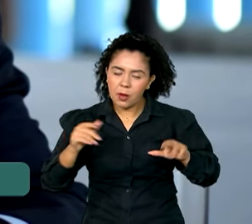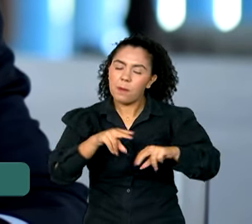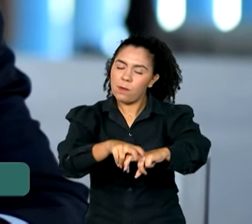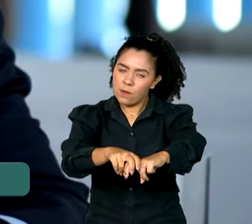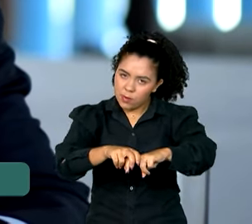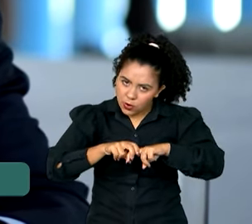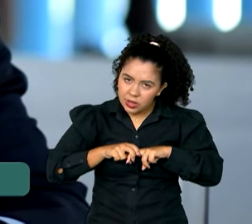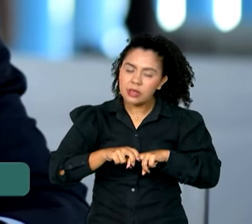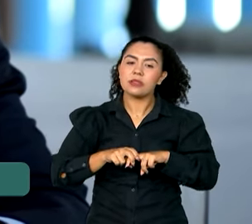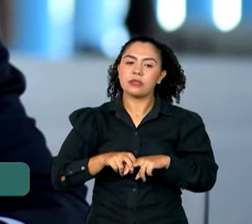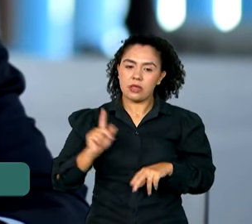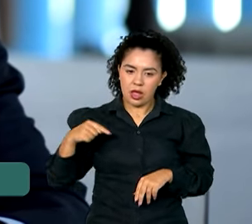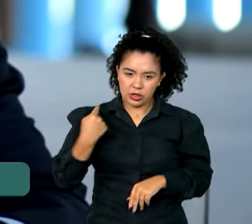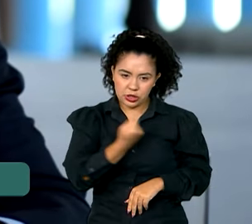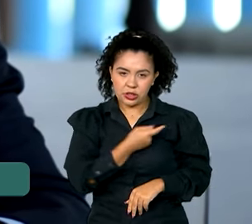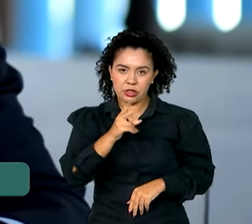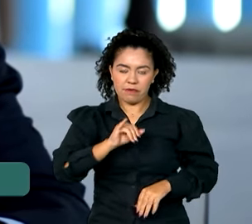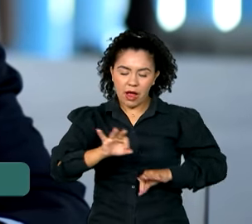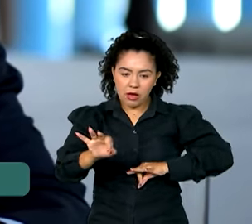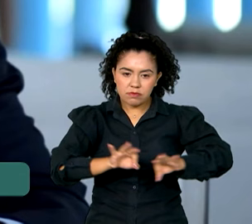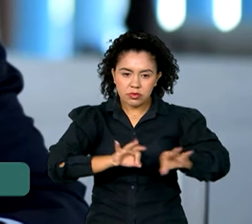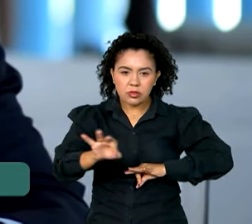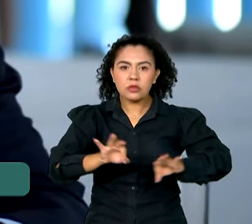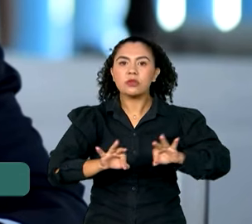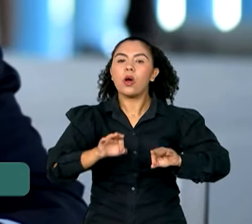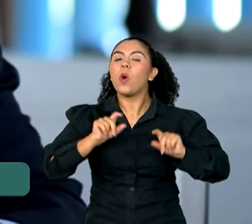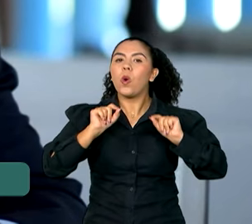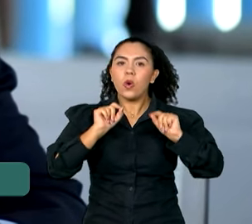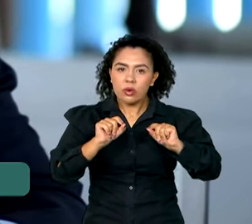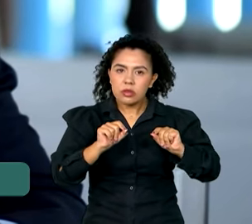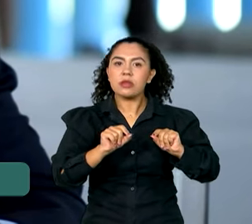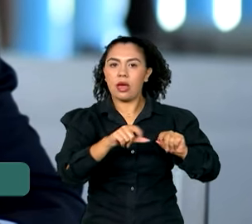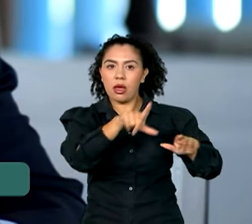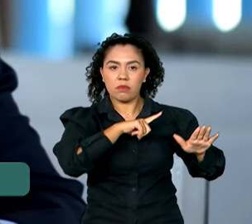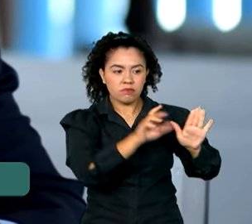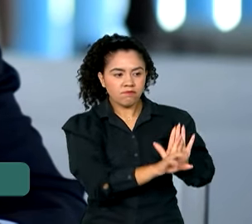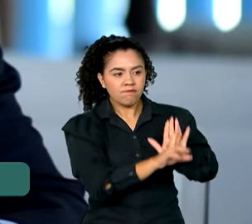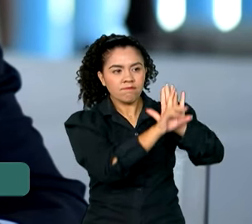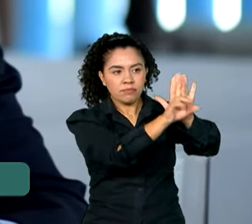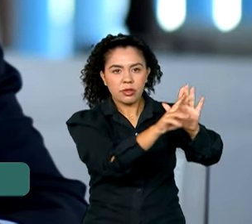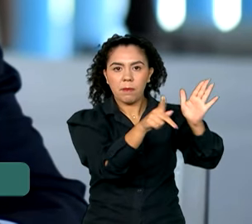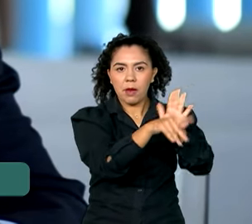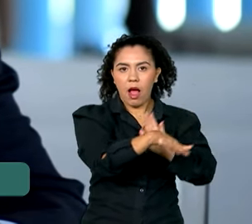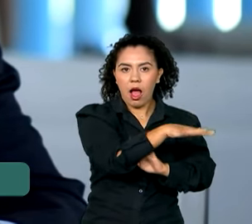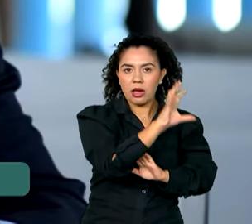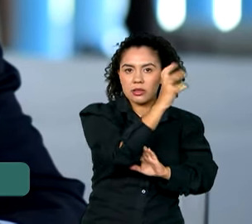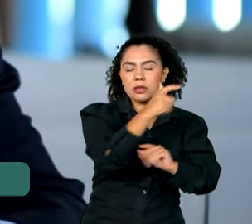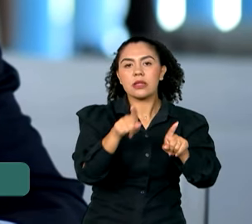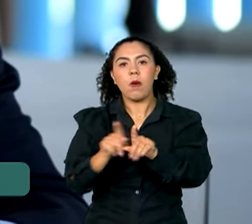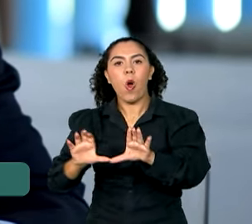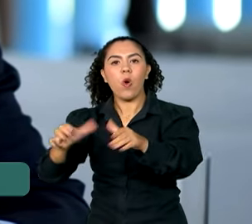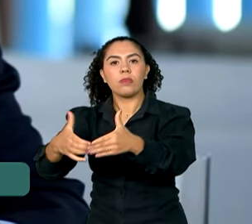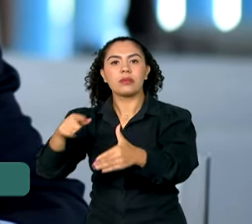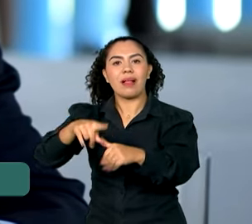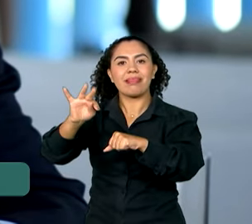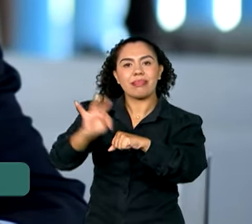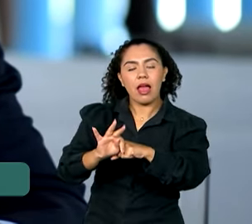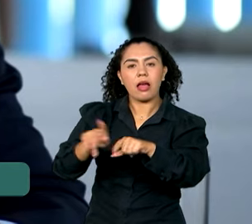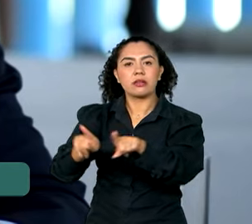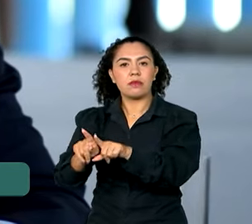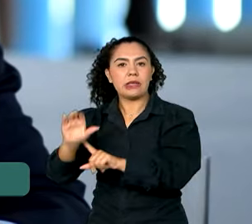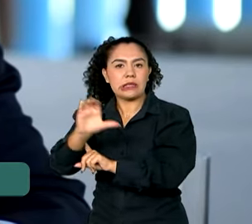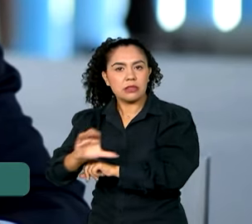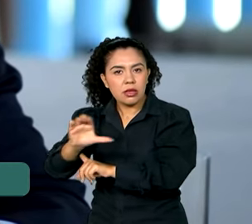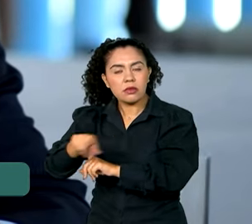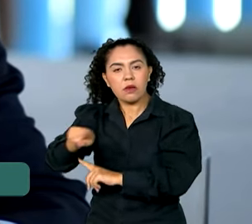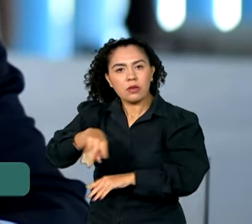vamos estabelecer uma autoridade climática e um Comitê Técnico-Científico que dê suporte e articula a